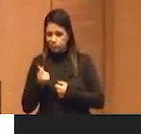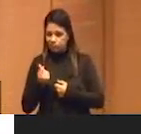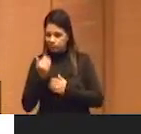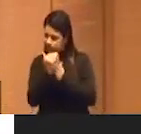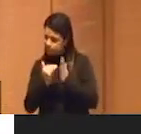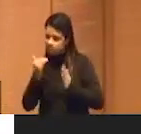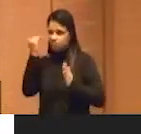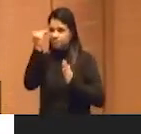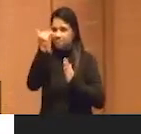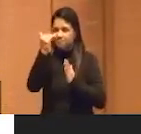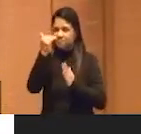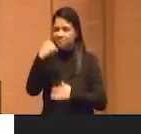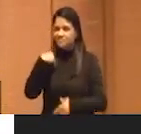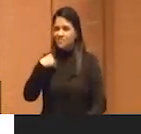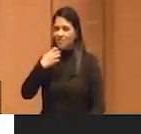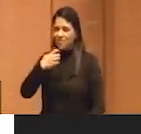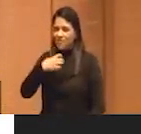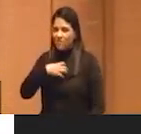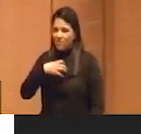desanimador.